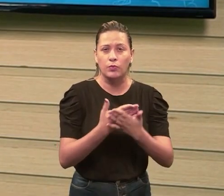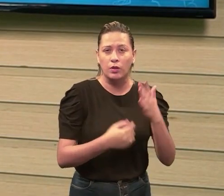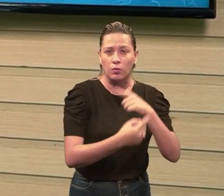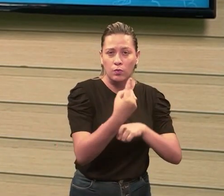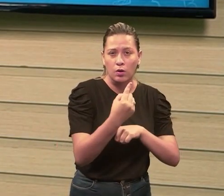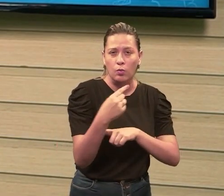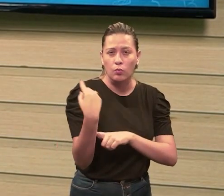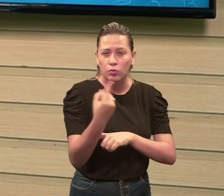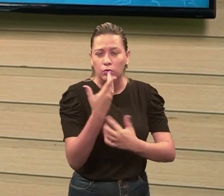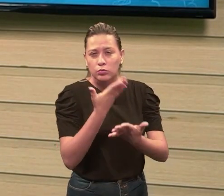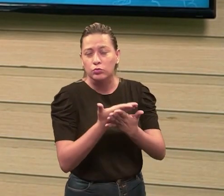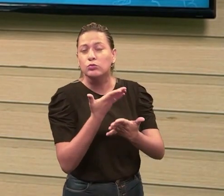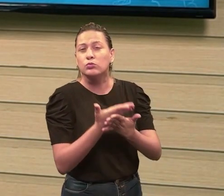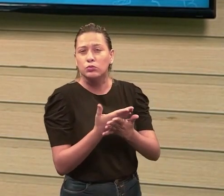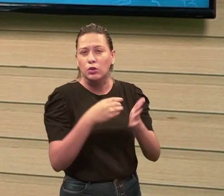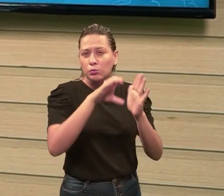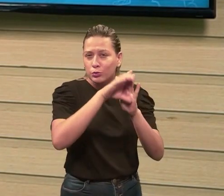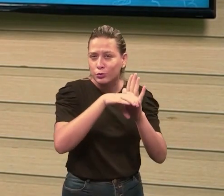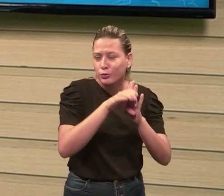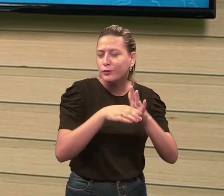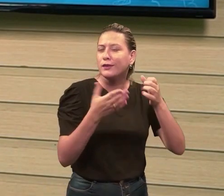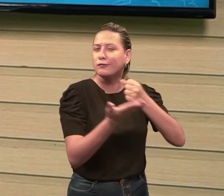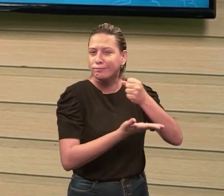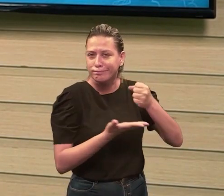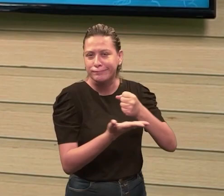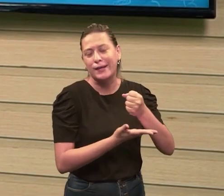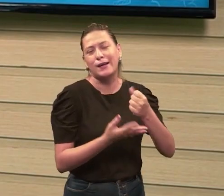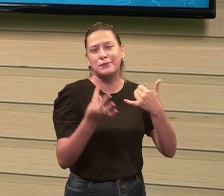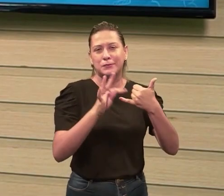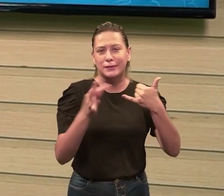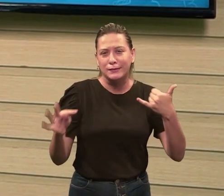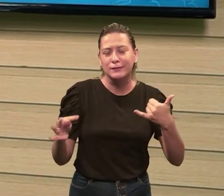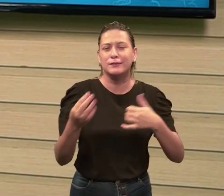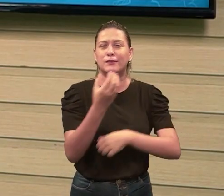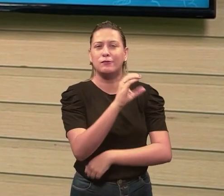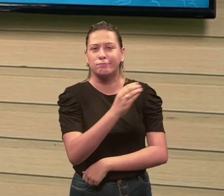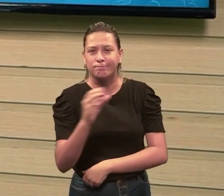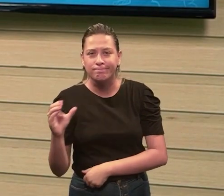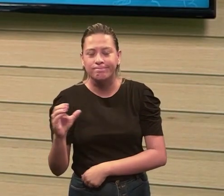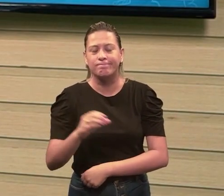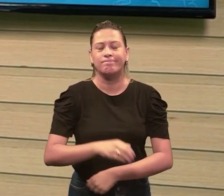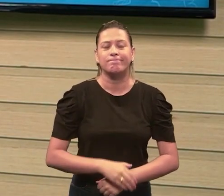sobre conceitos fundamentais, como tensão, corrente,